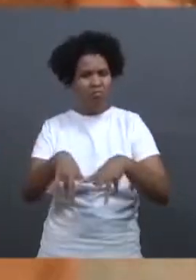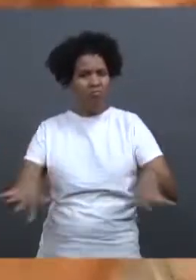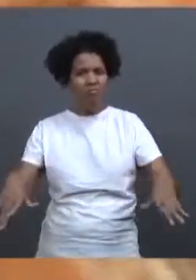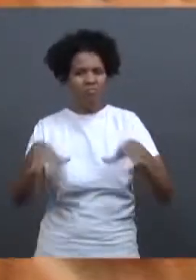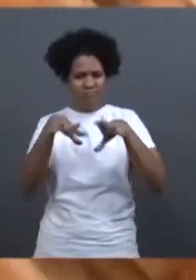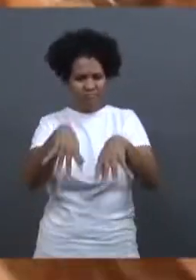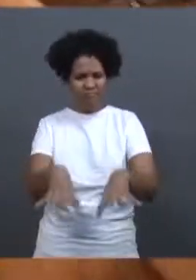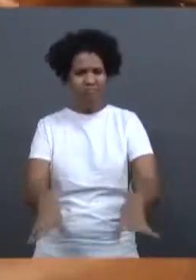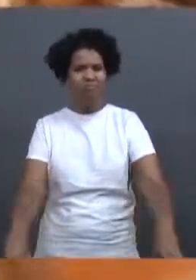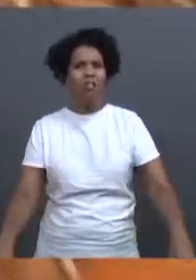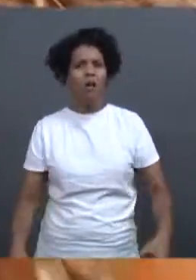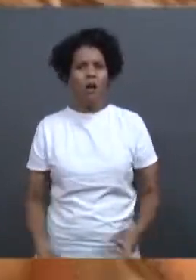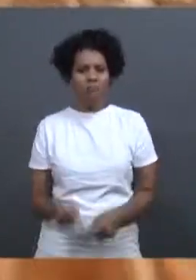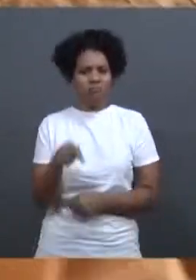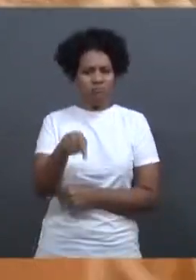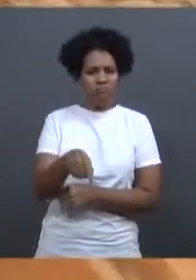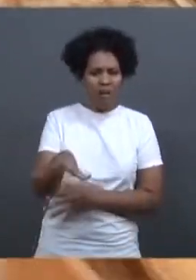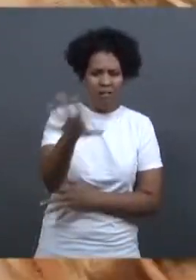devastador.